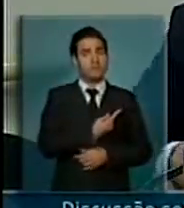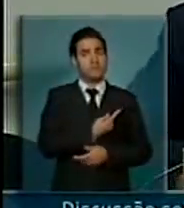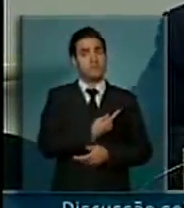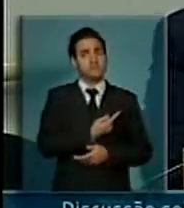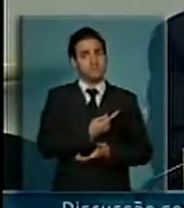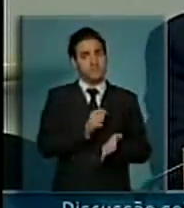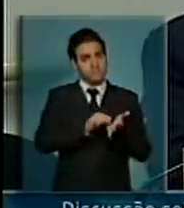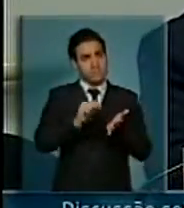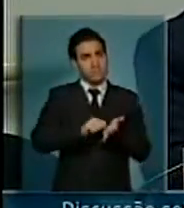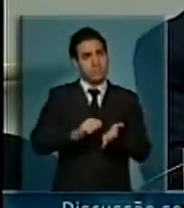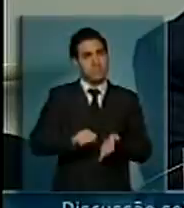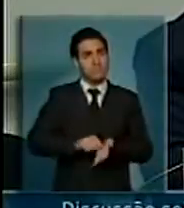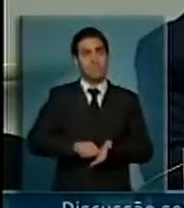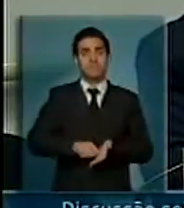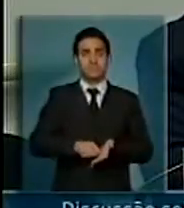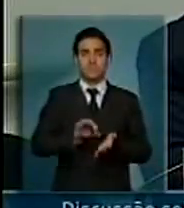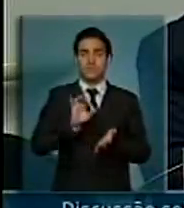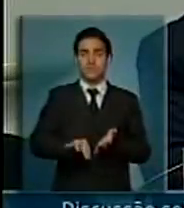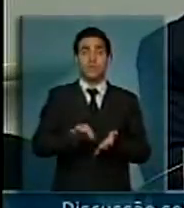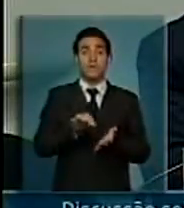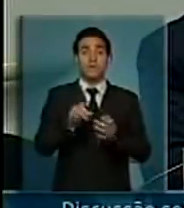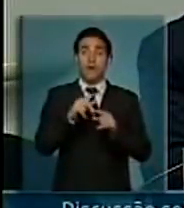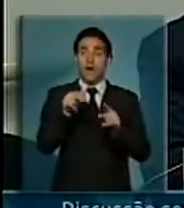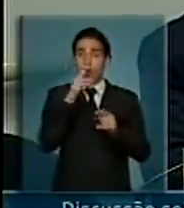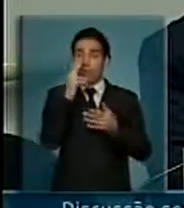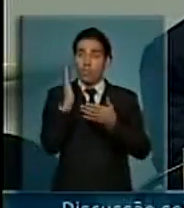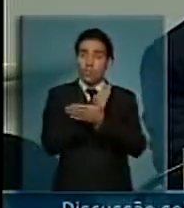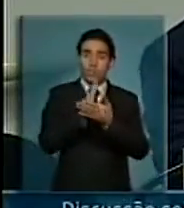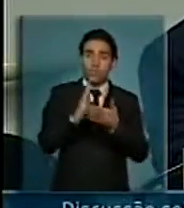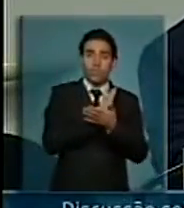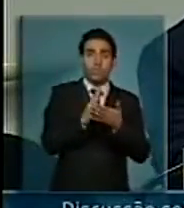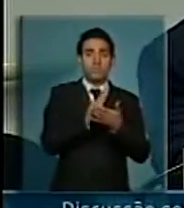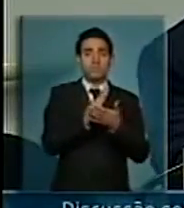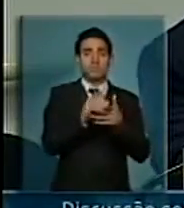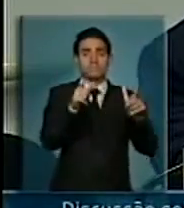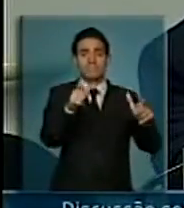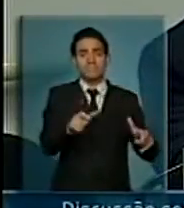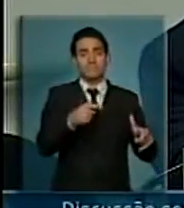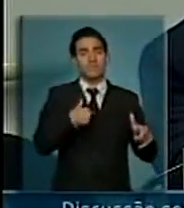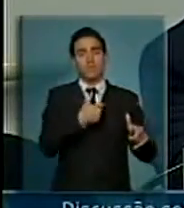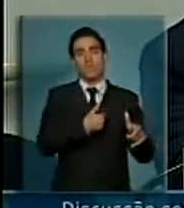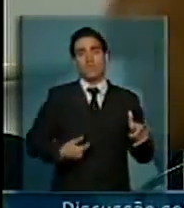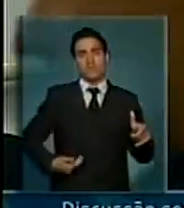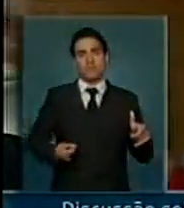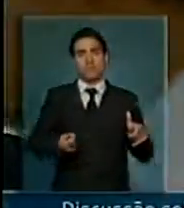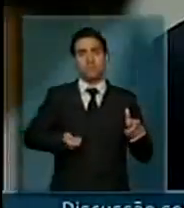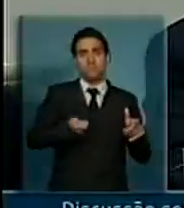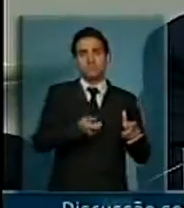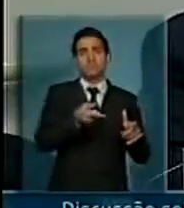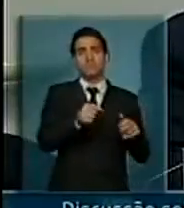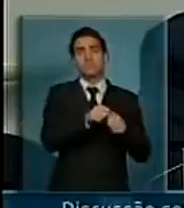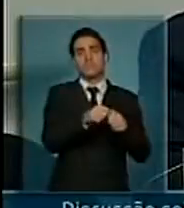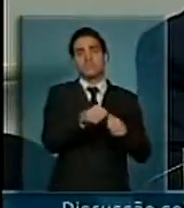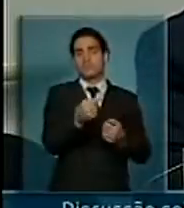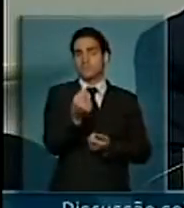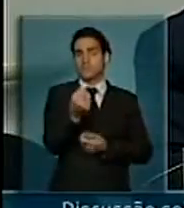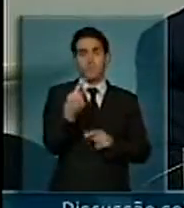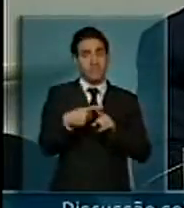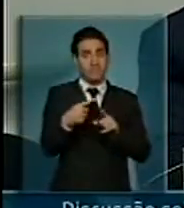tranquilidade, uma coisa é que em algumas áreas o governo vai ter que entrar, com recursos públicos e fazer, porque